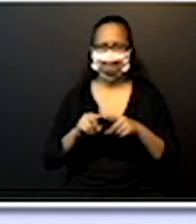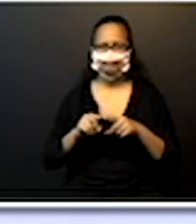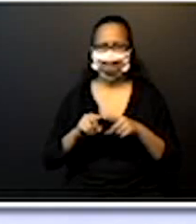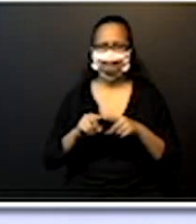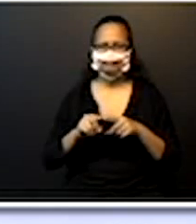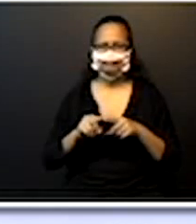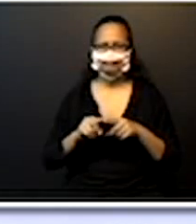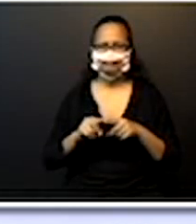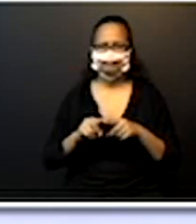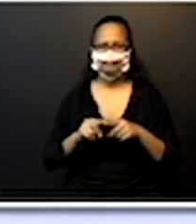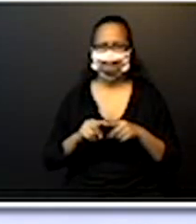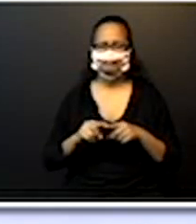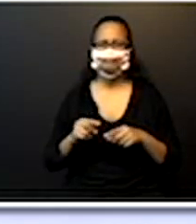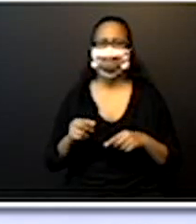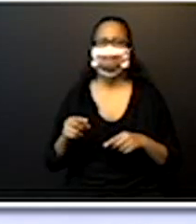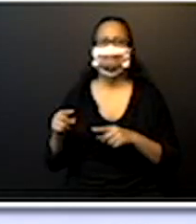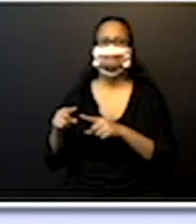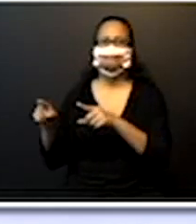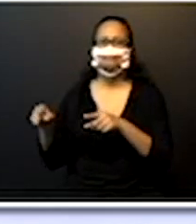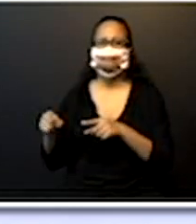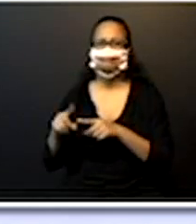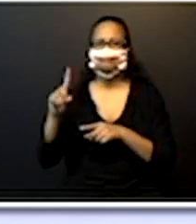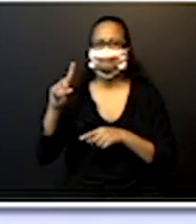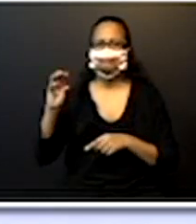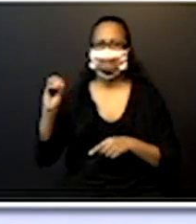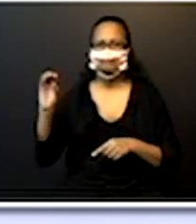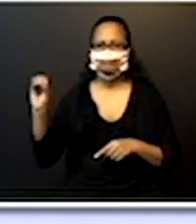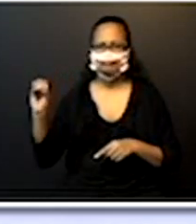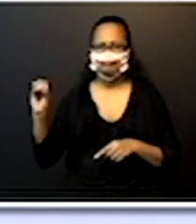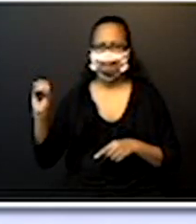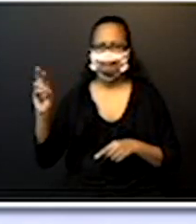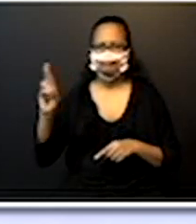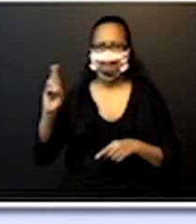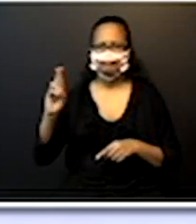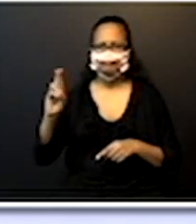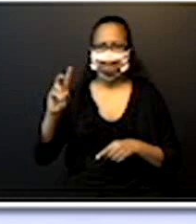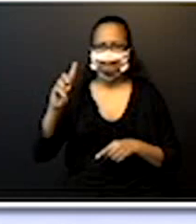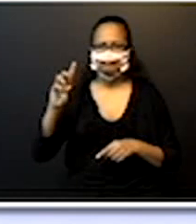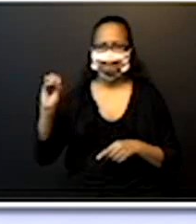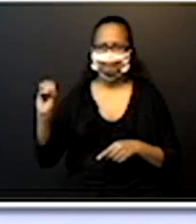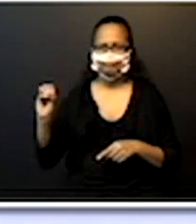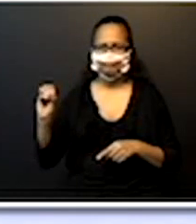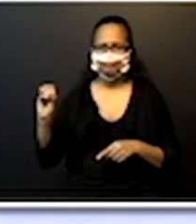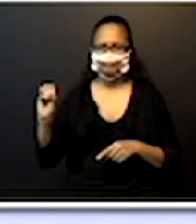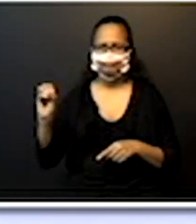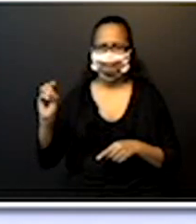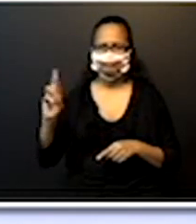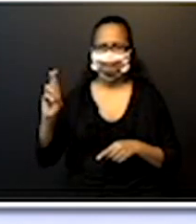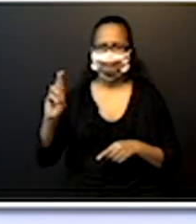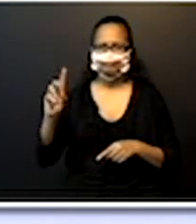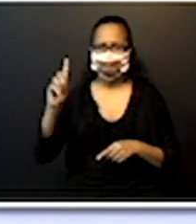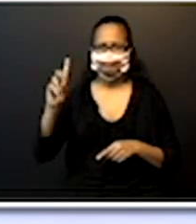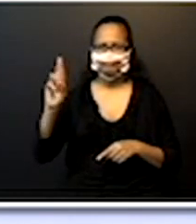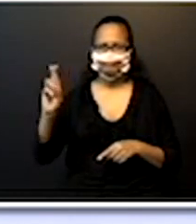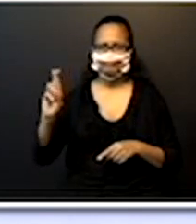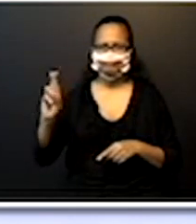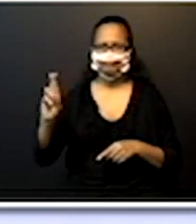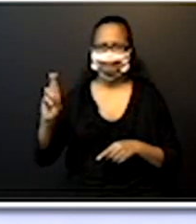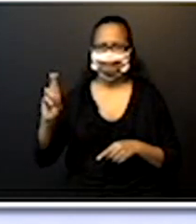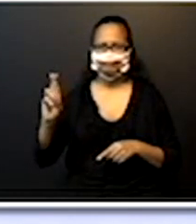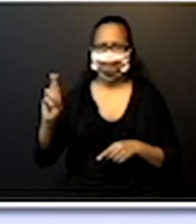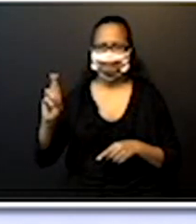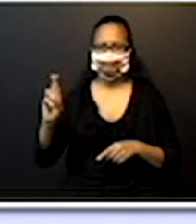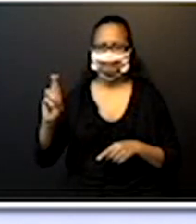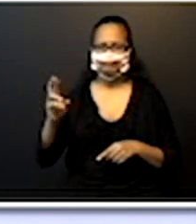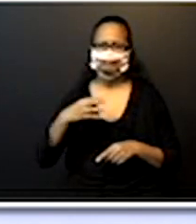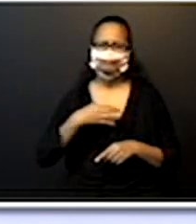maior quantidade de cédulas de 100, de 10 e o restante de 1 real. Mesma ideia, mesmo